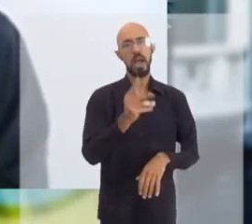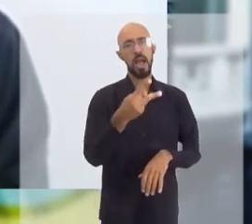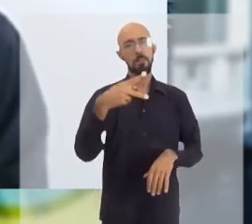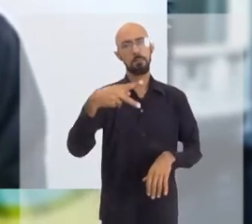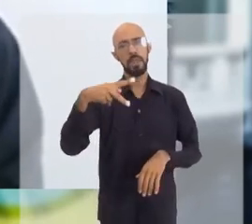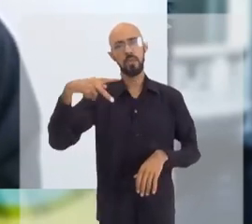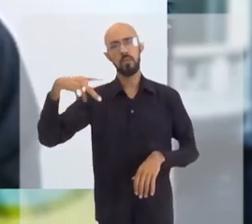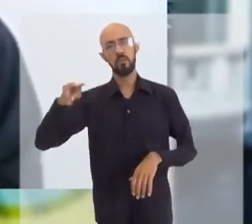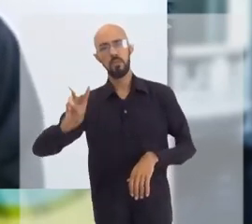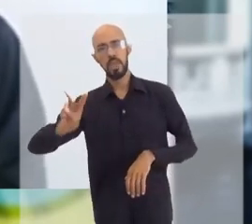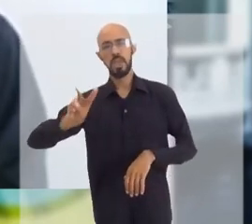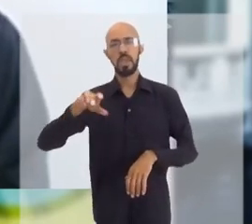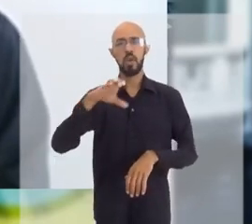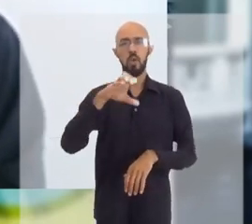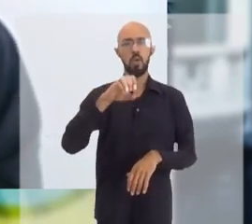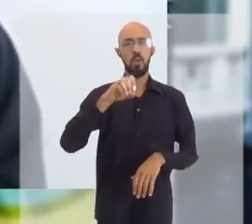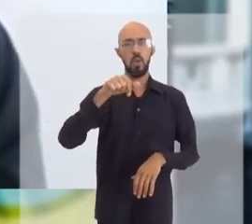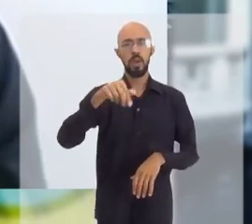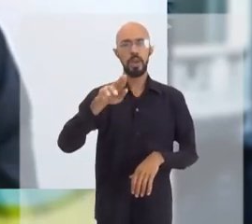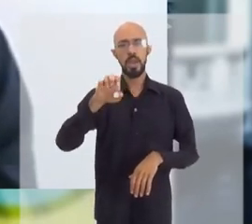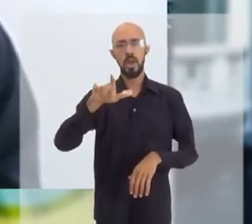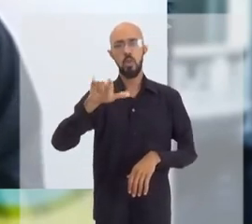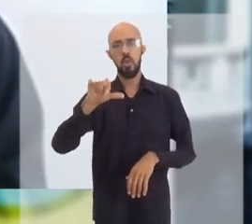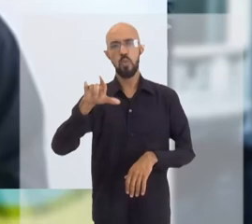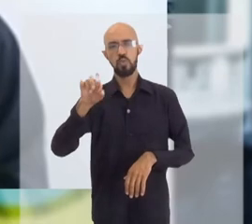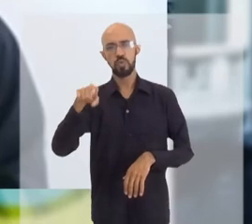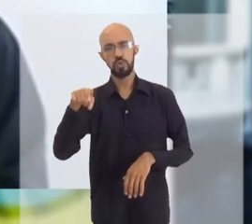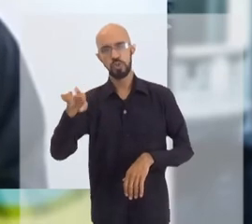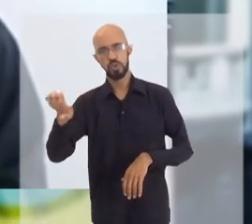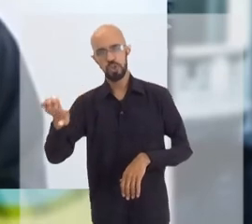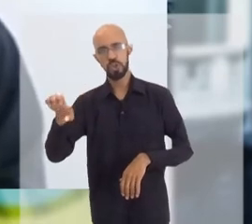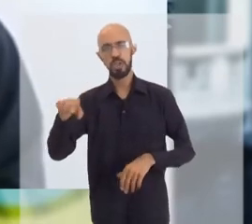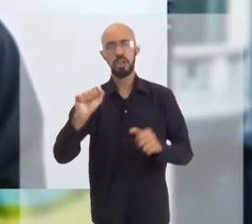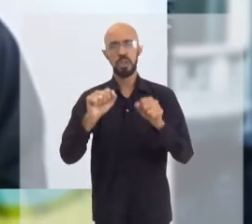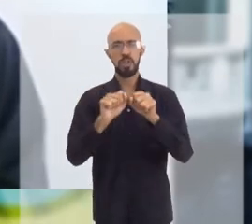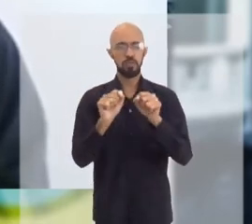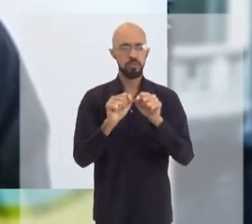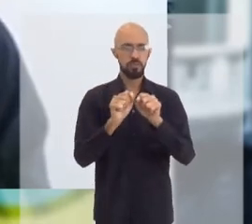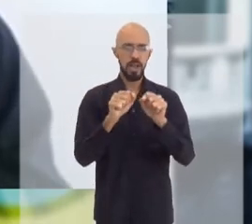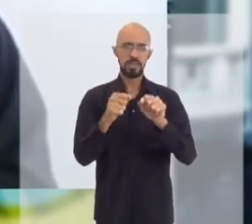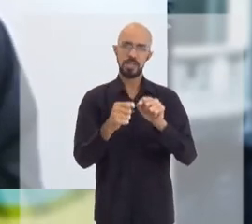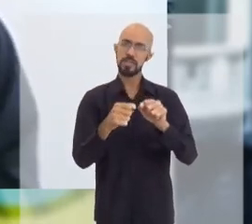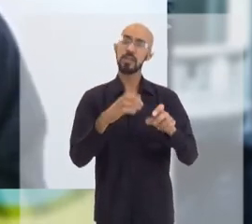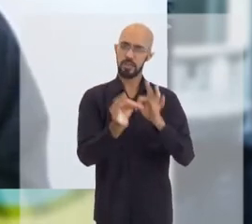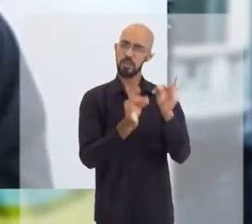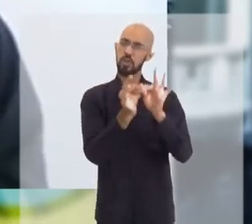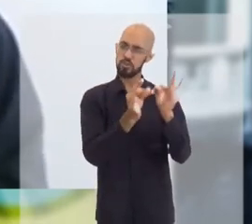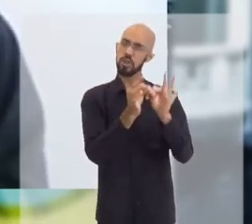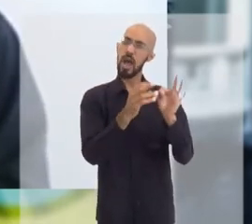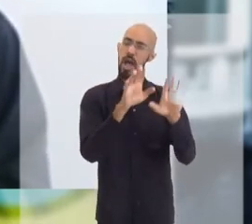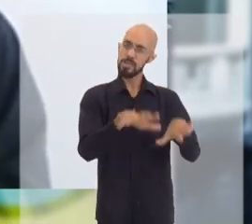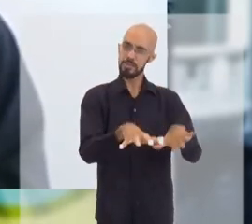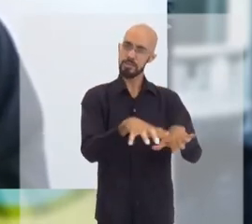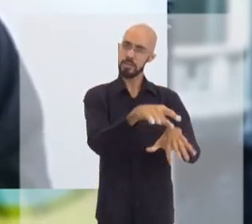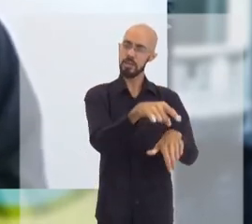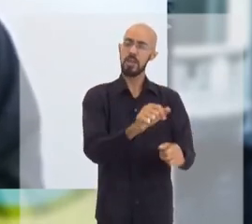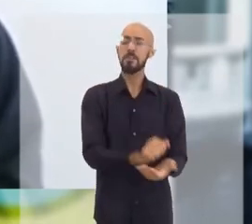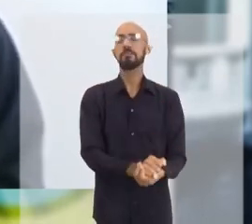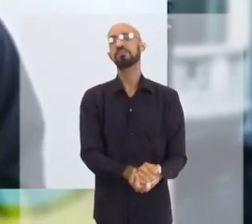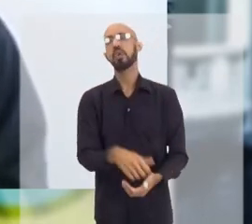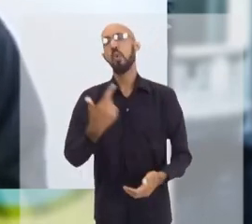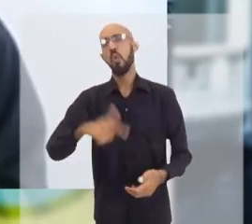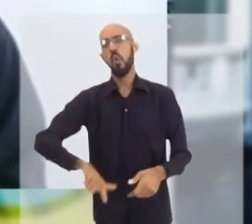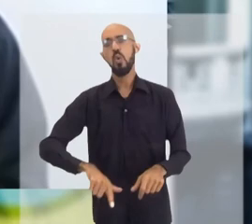do HPV, é a vacina da coqueluche, temos várias vacinas com essa tecnologia. E por aí vai, nós temos outras